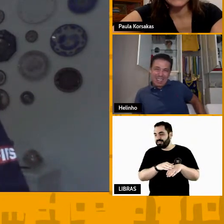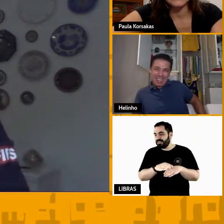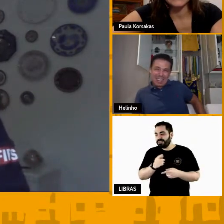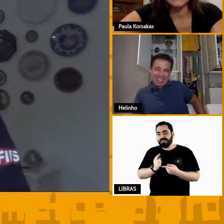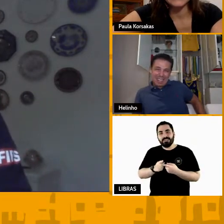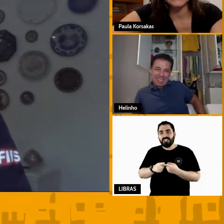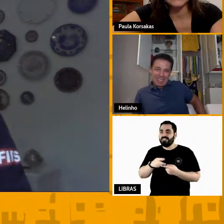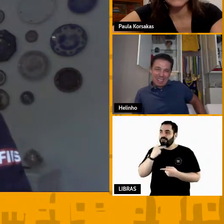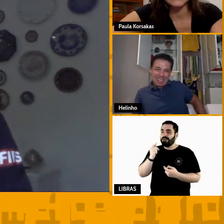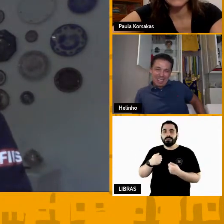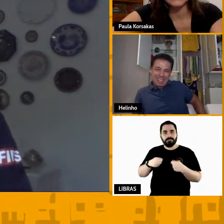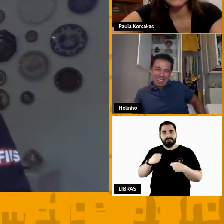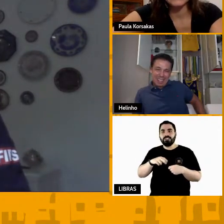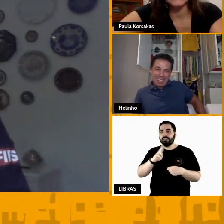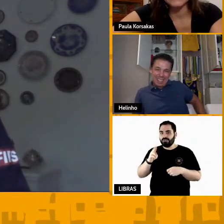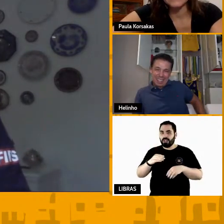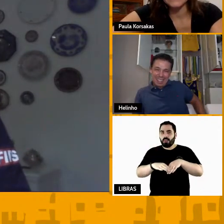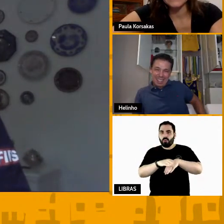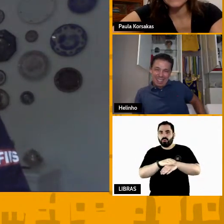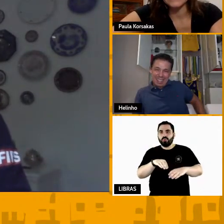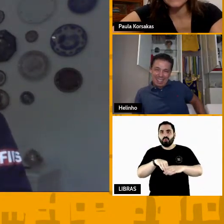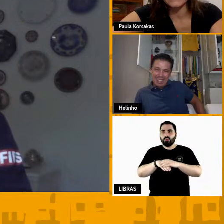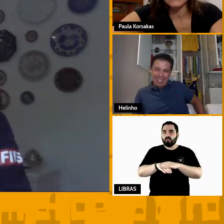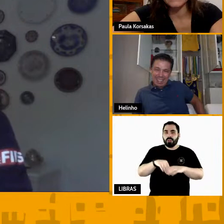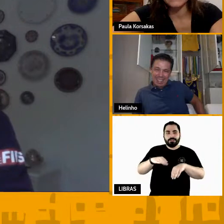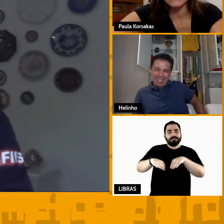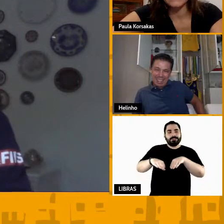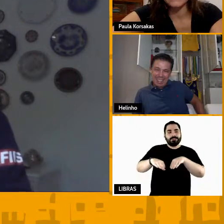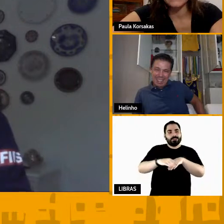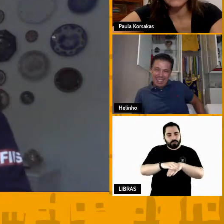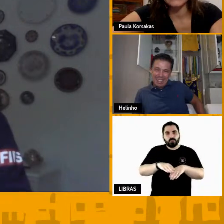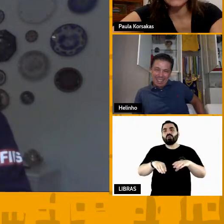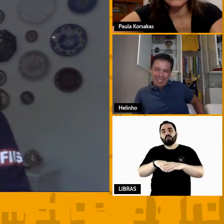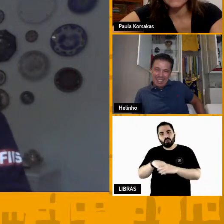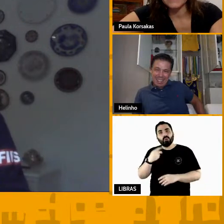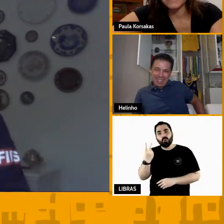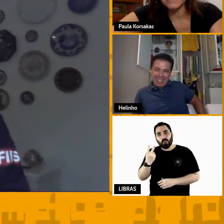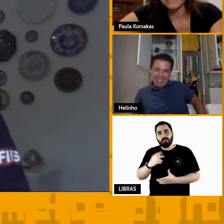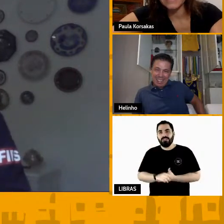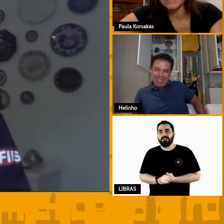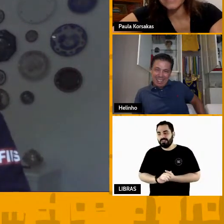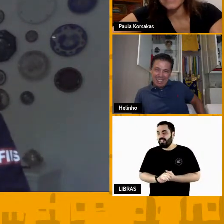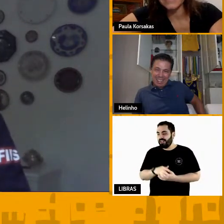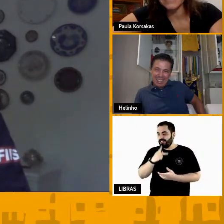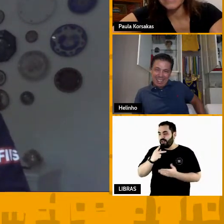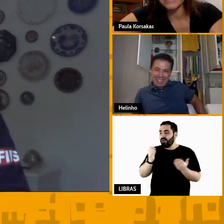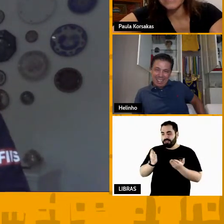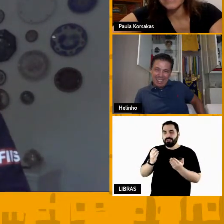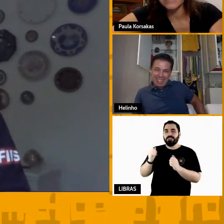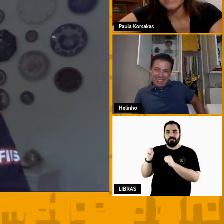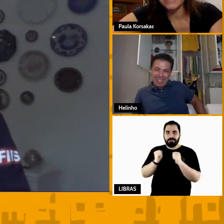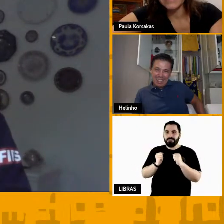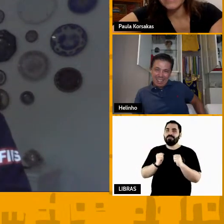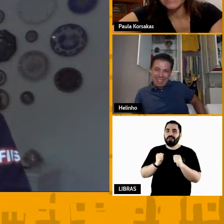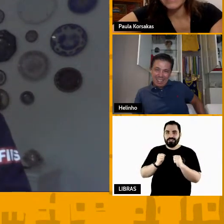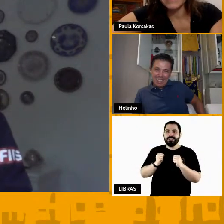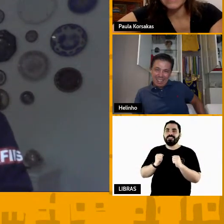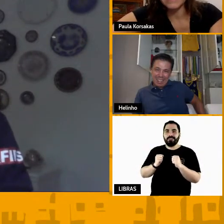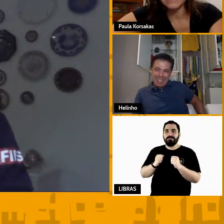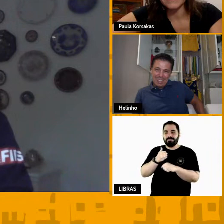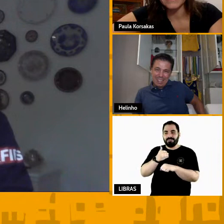meias e hoje eu falei que ele podia escutar a live de participais sem essa